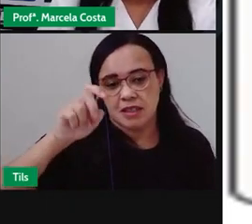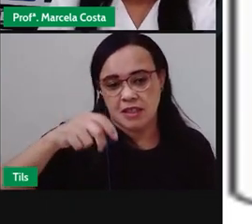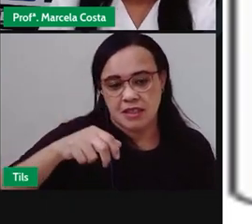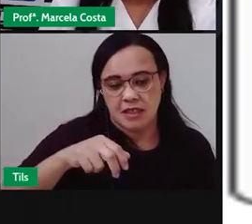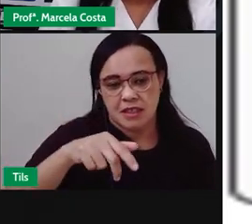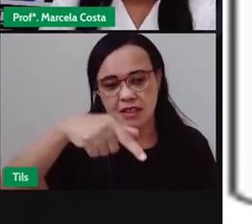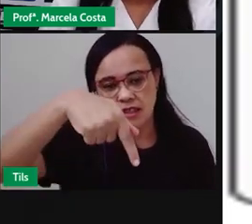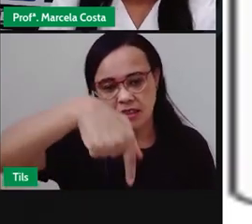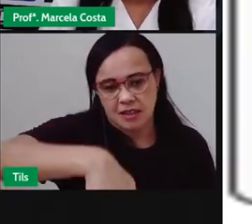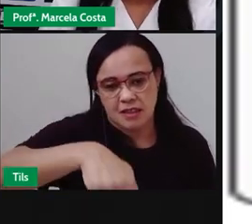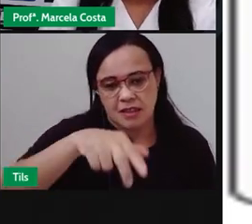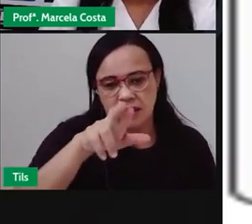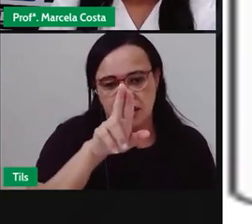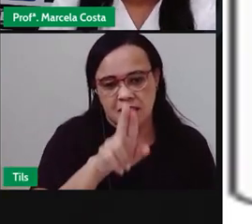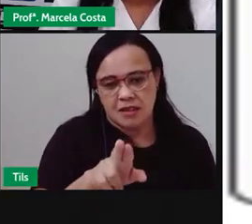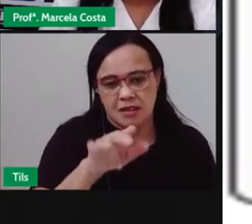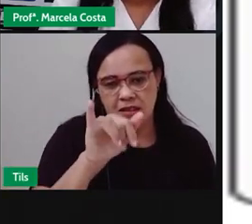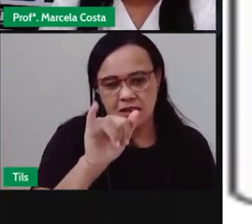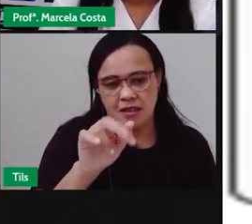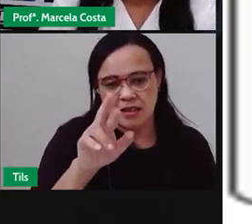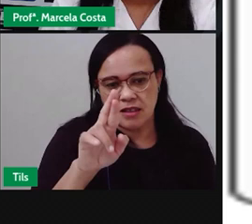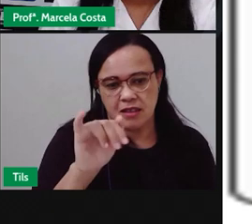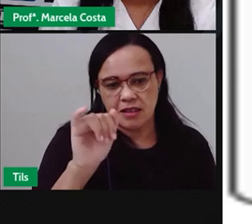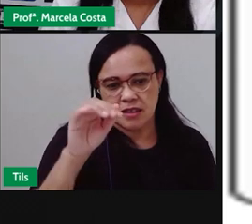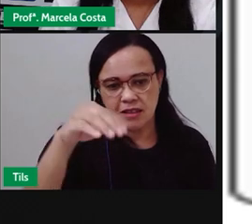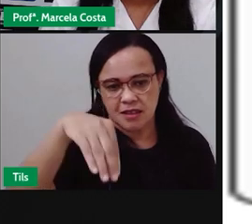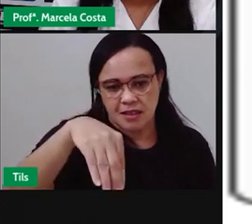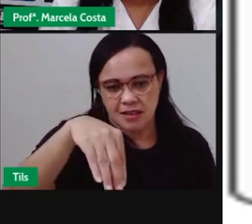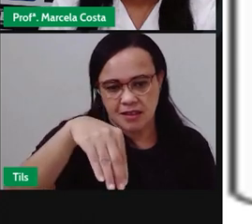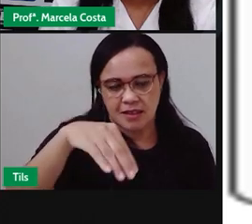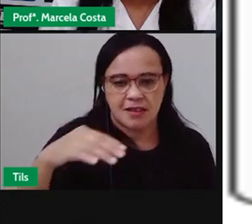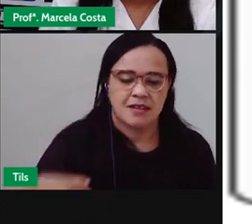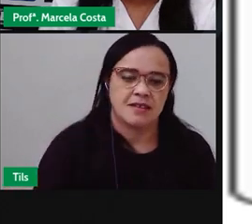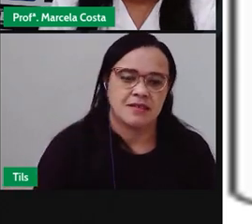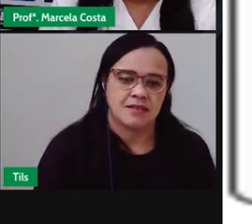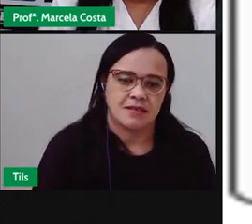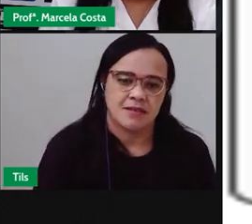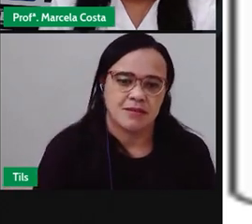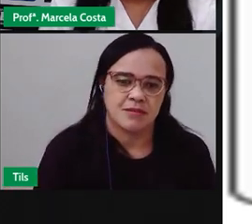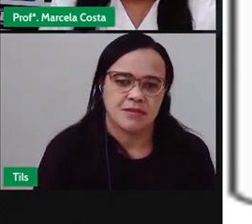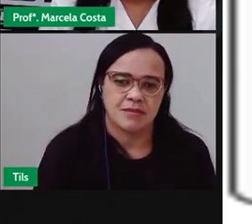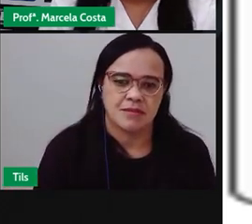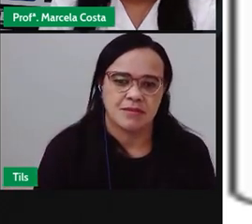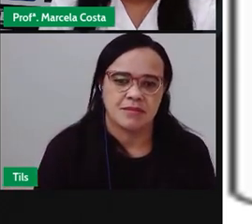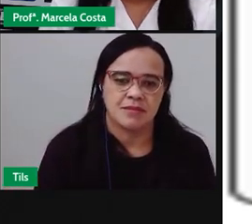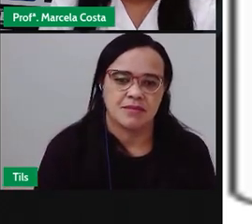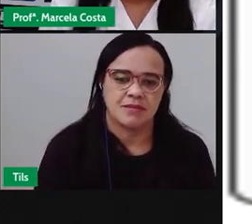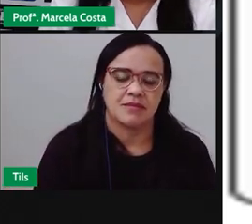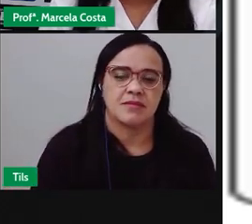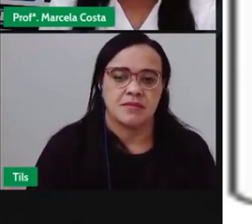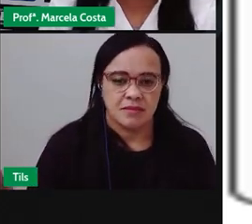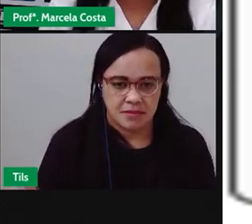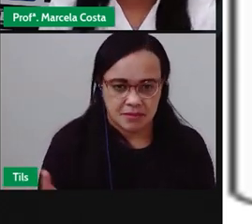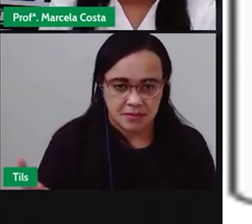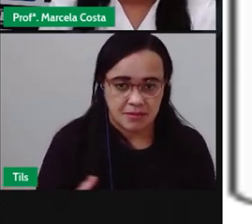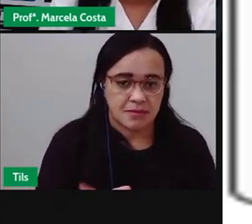gente vai ter aí